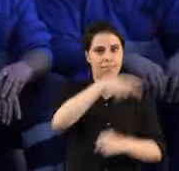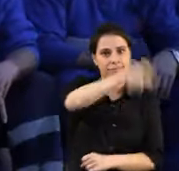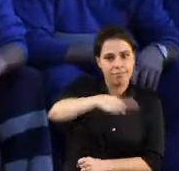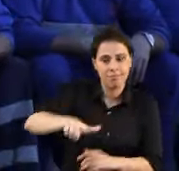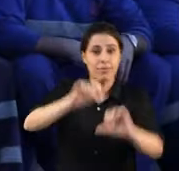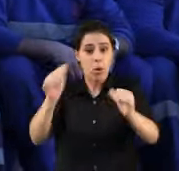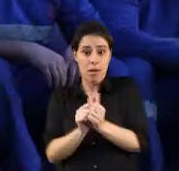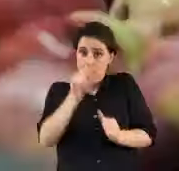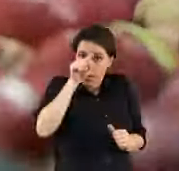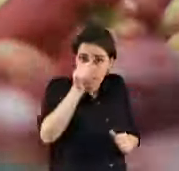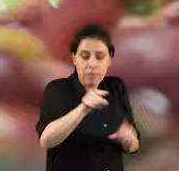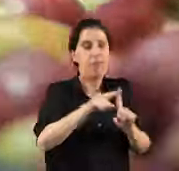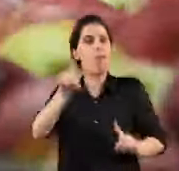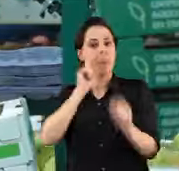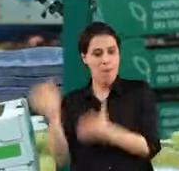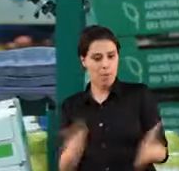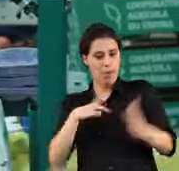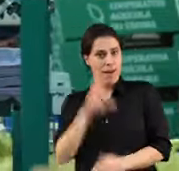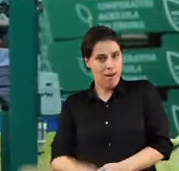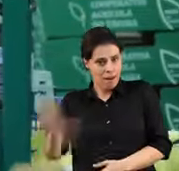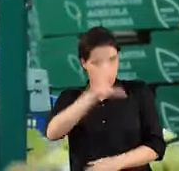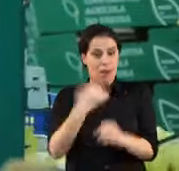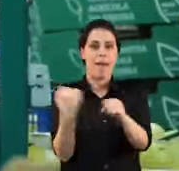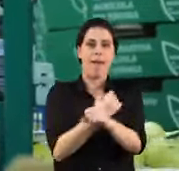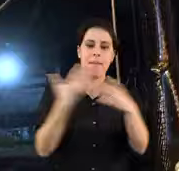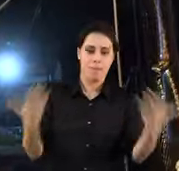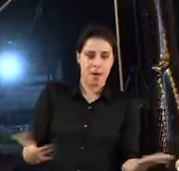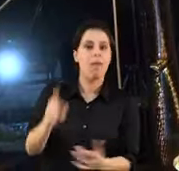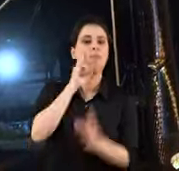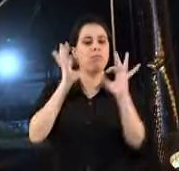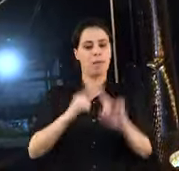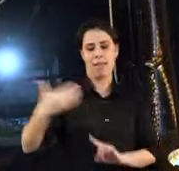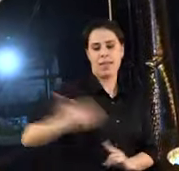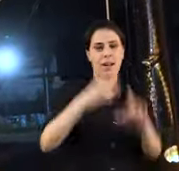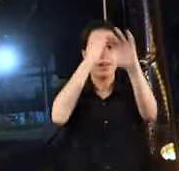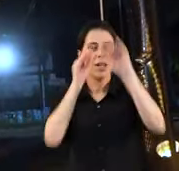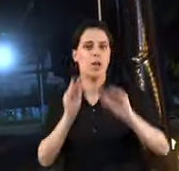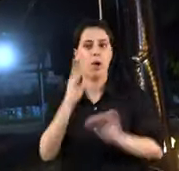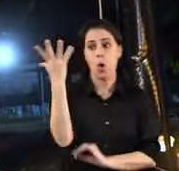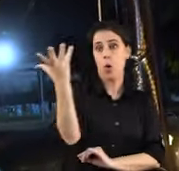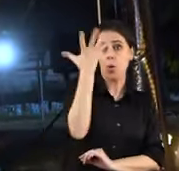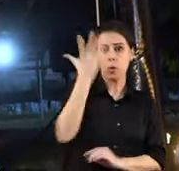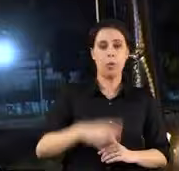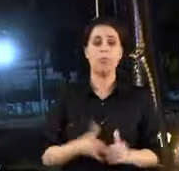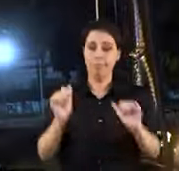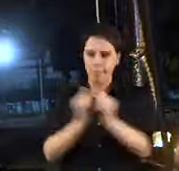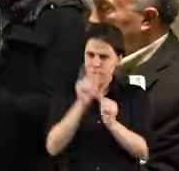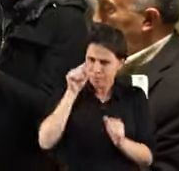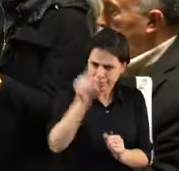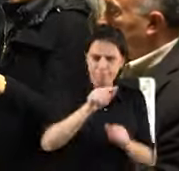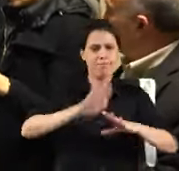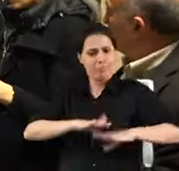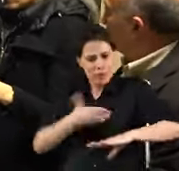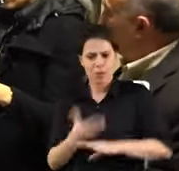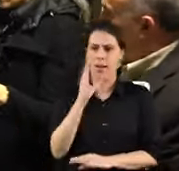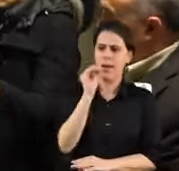quem trabalha. Ao teu lado, a defender a produção nacional e o emprego. Para garantir o direito à educação e à cultura. Ao